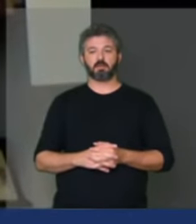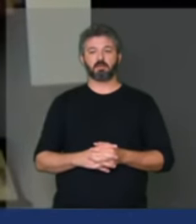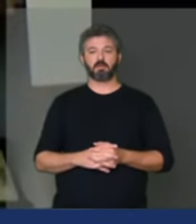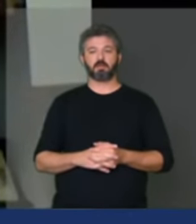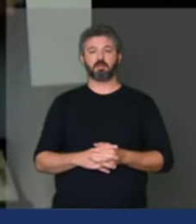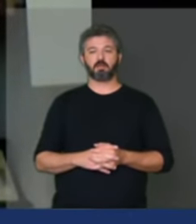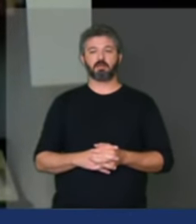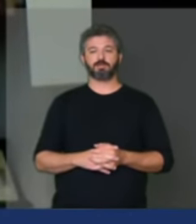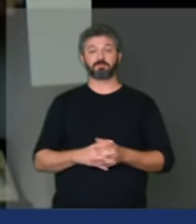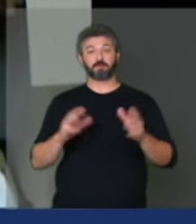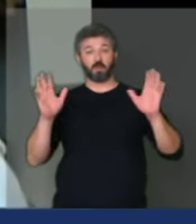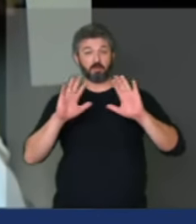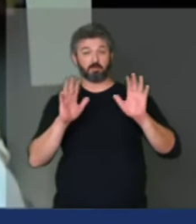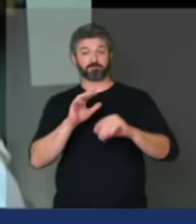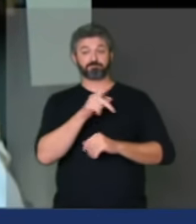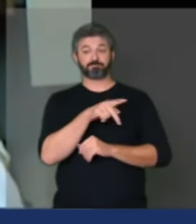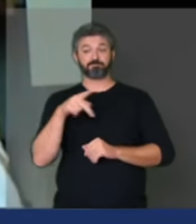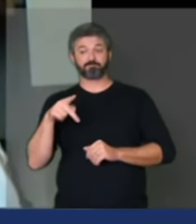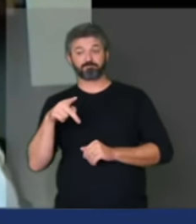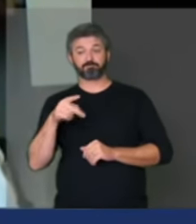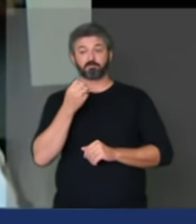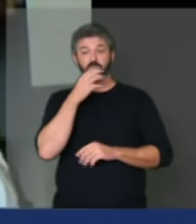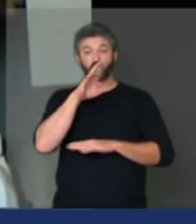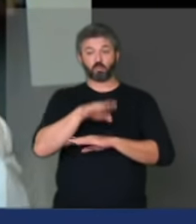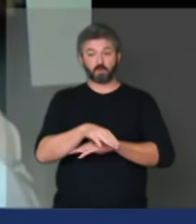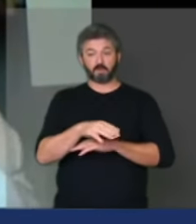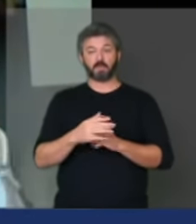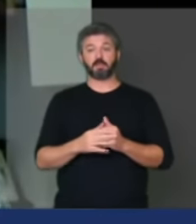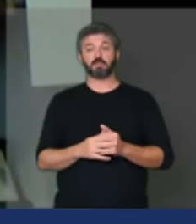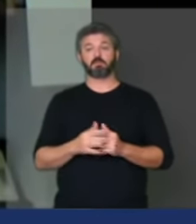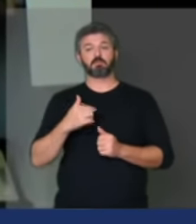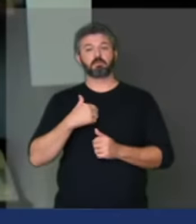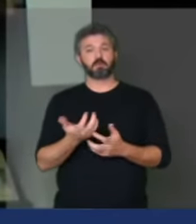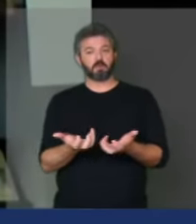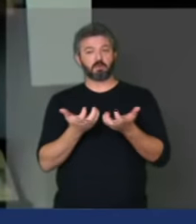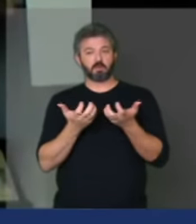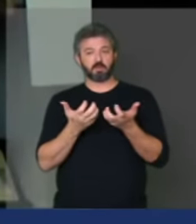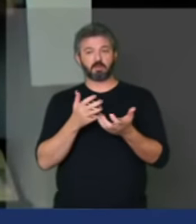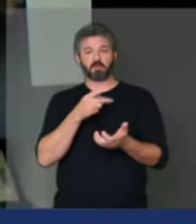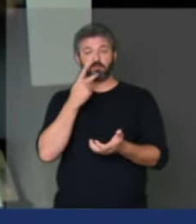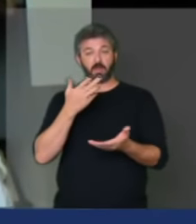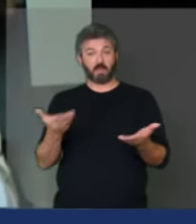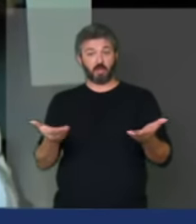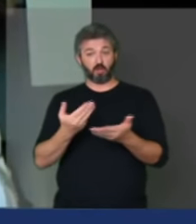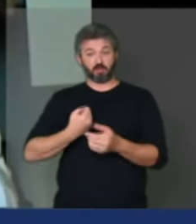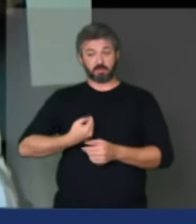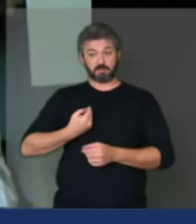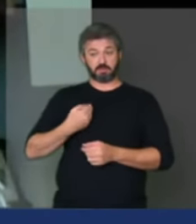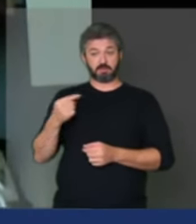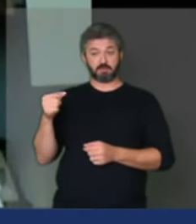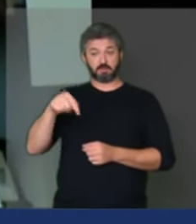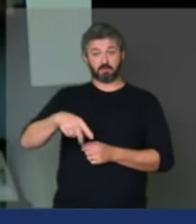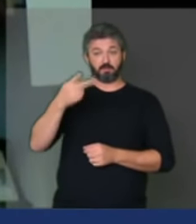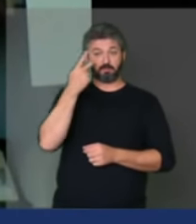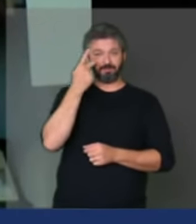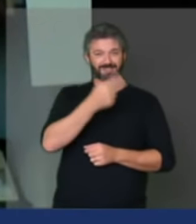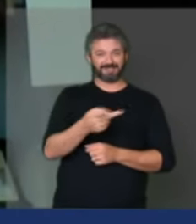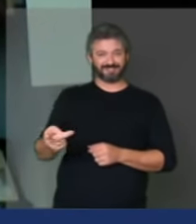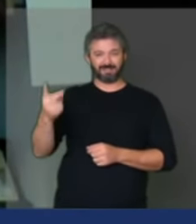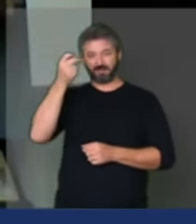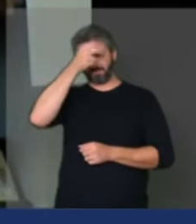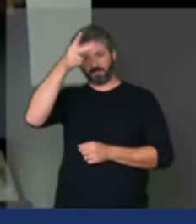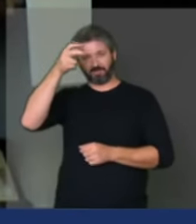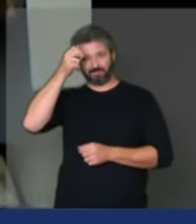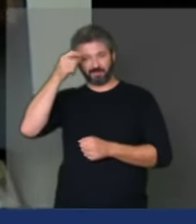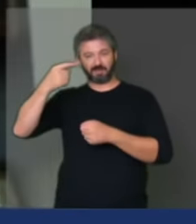olá presidente boa tarde eu gostaria aqui de registrar hoje a presença a visita dos nossos prefeitos